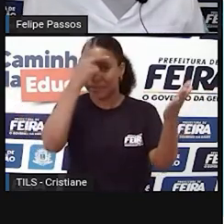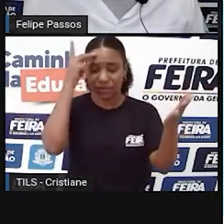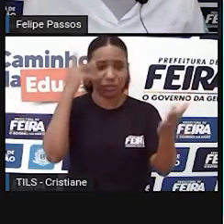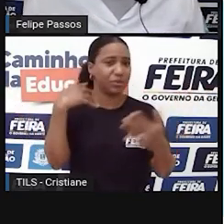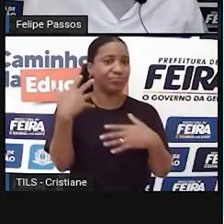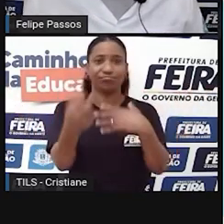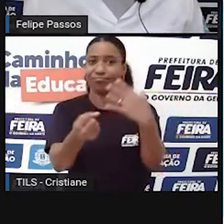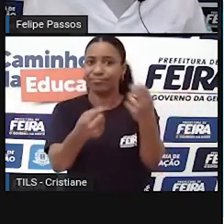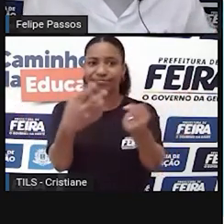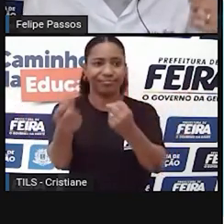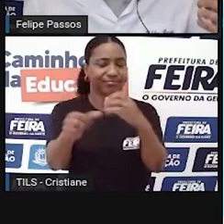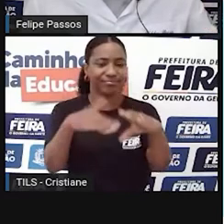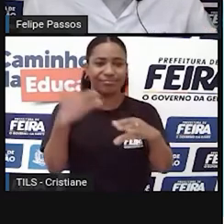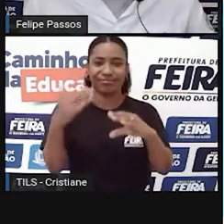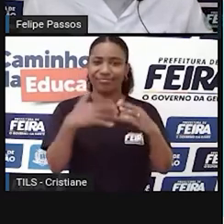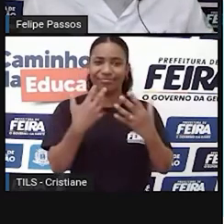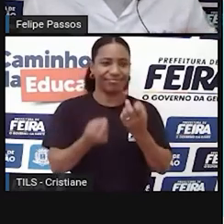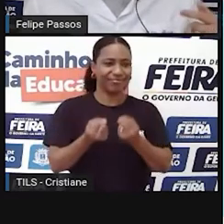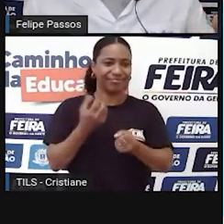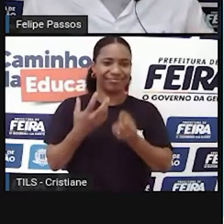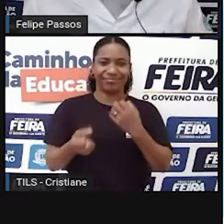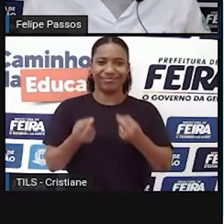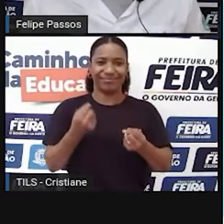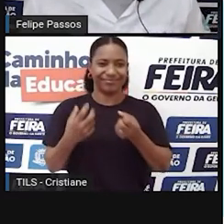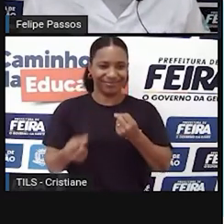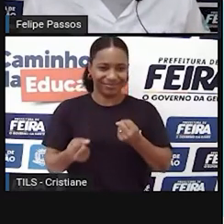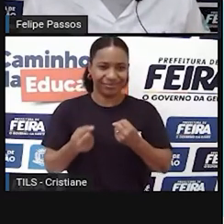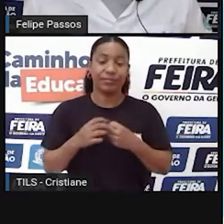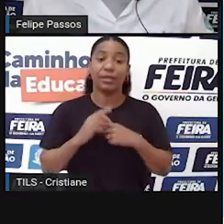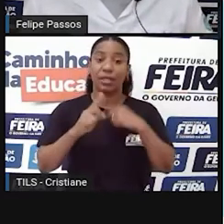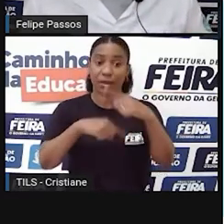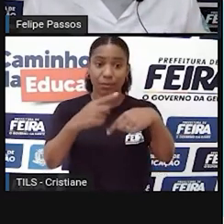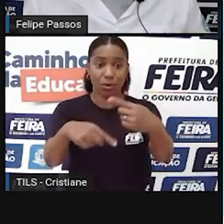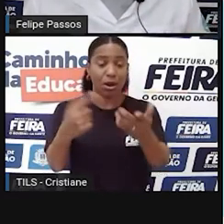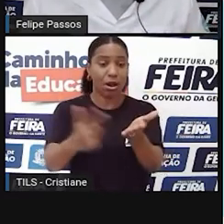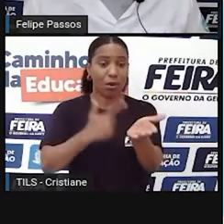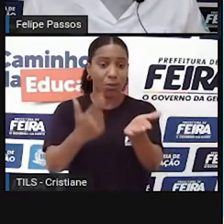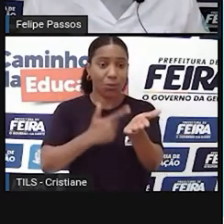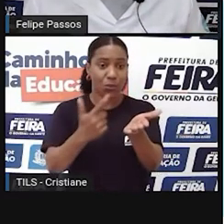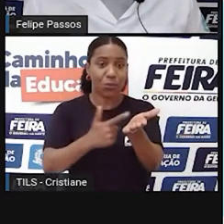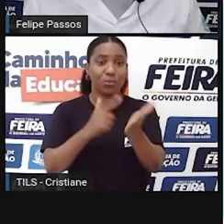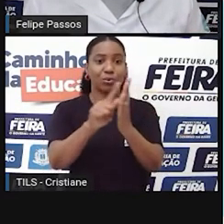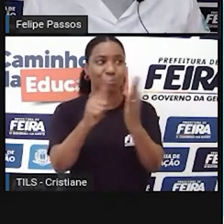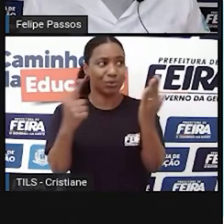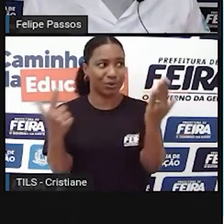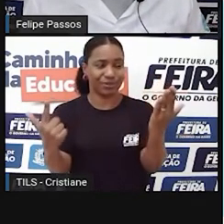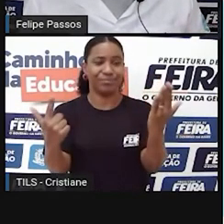rápido, né? Aí vieram os livros, os jornais, tudo isso por causa da imprensa.